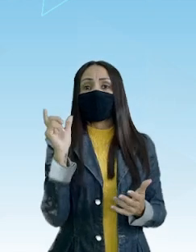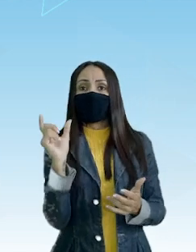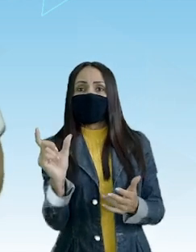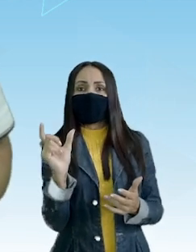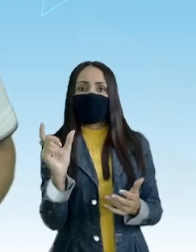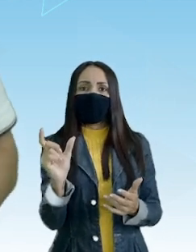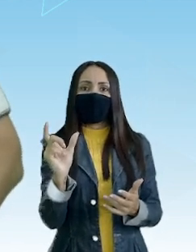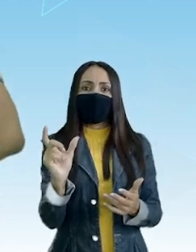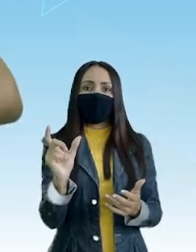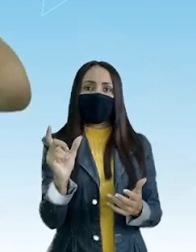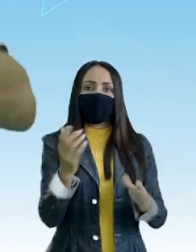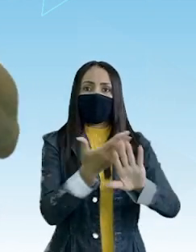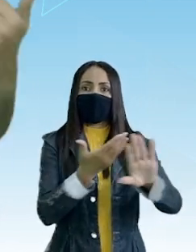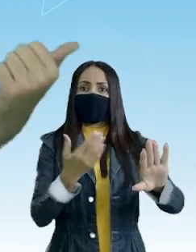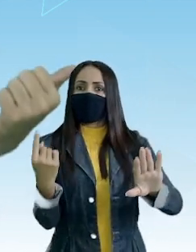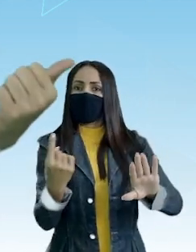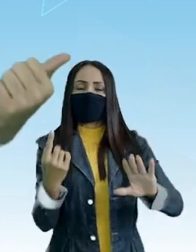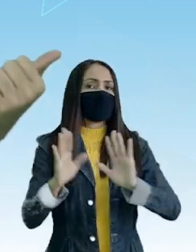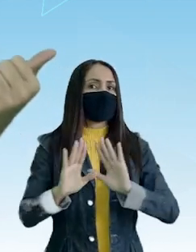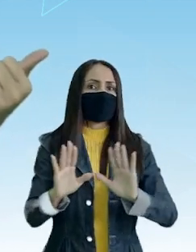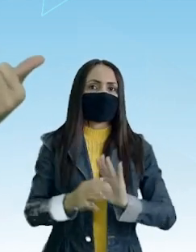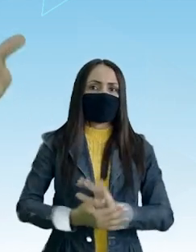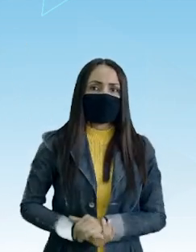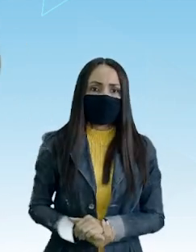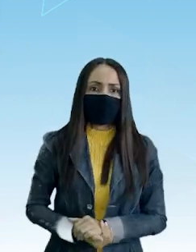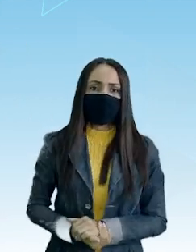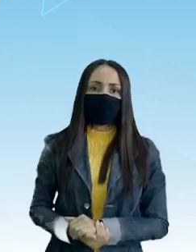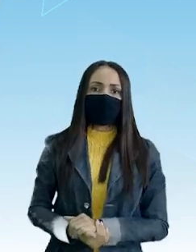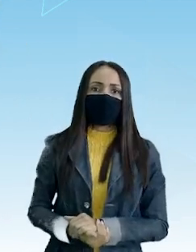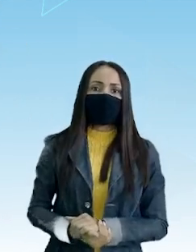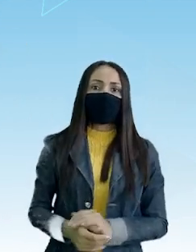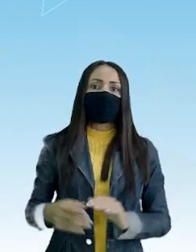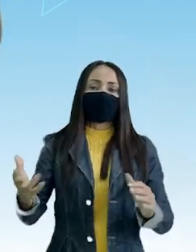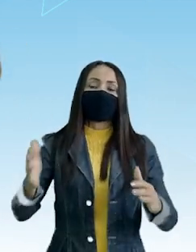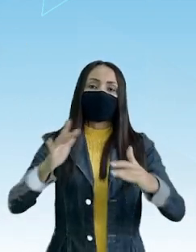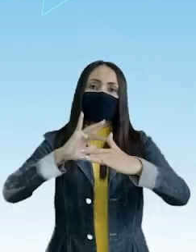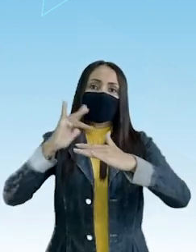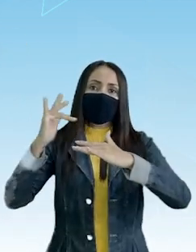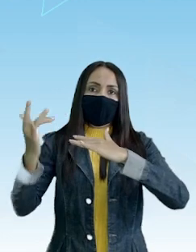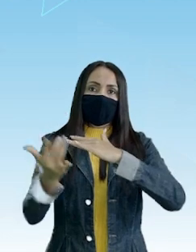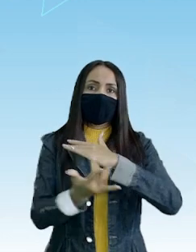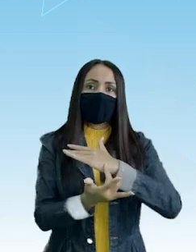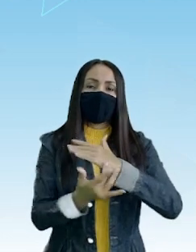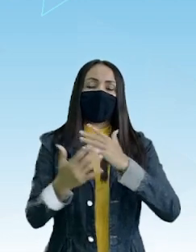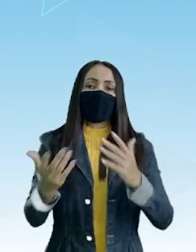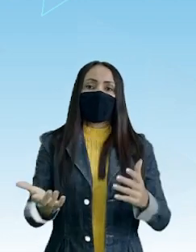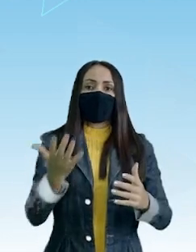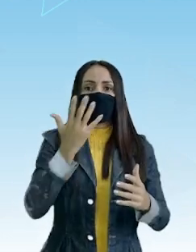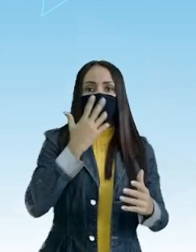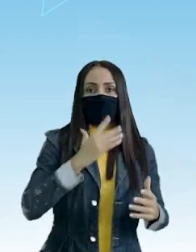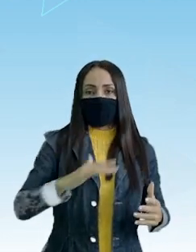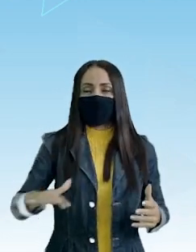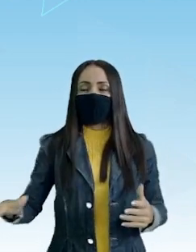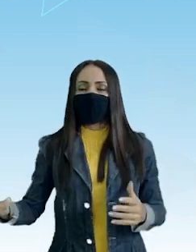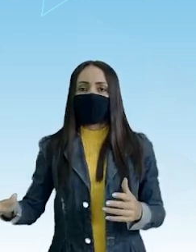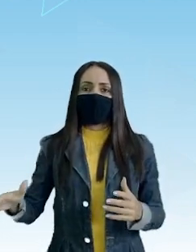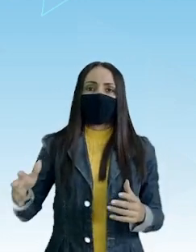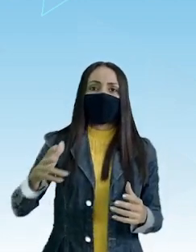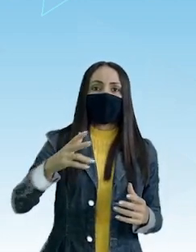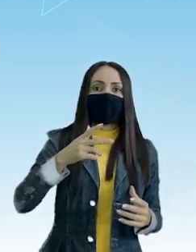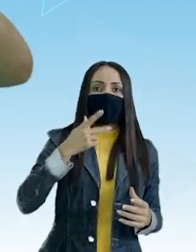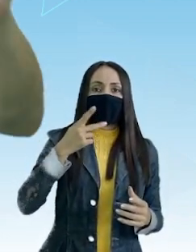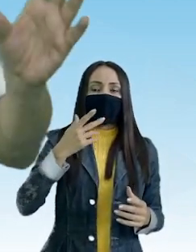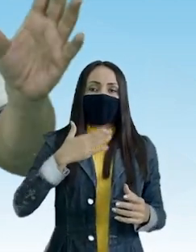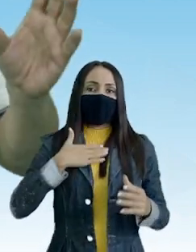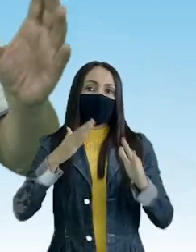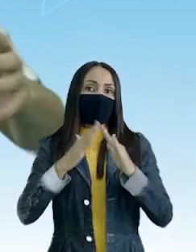isolada Como nós vimos Naquela charge Rede social Quando a criança diz Rede social Em minha casa